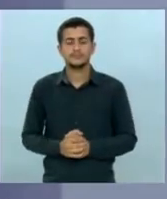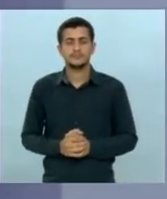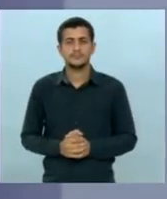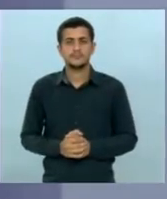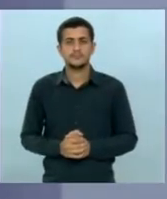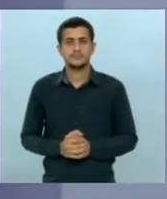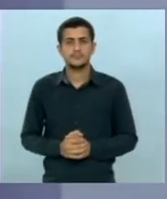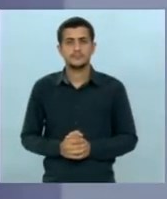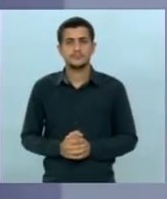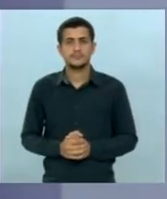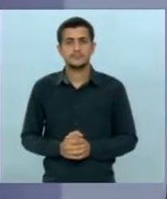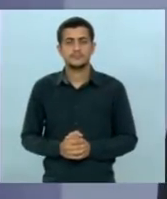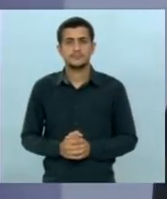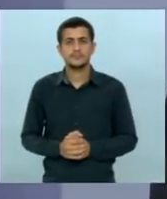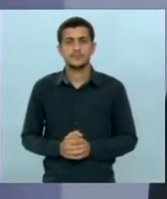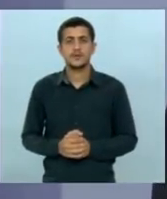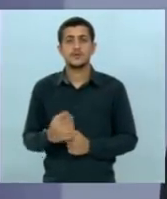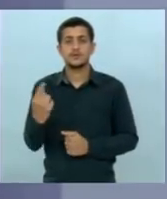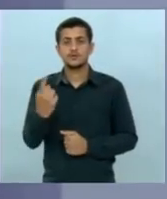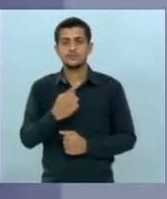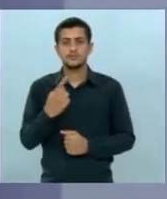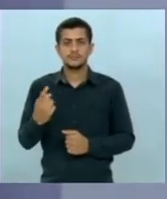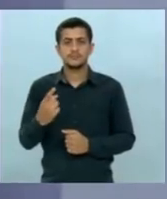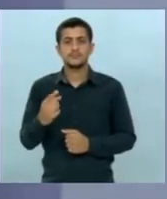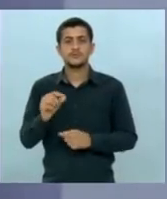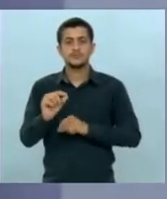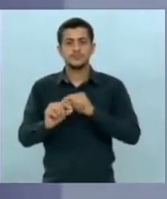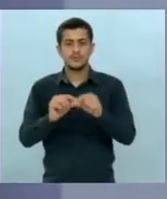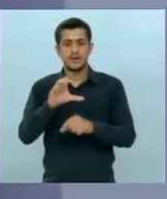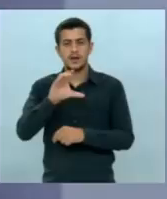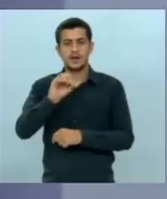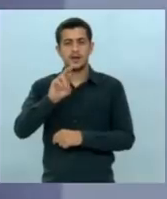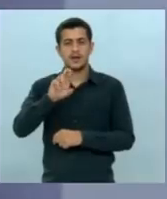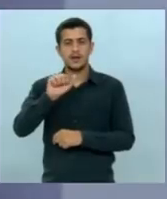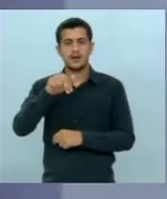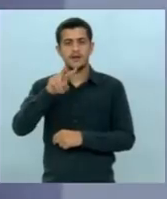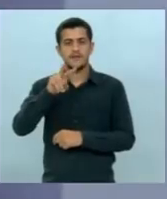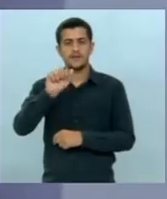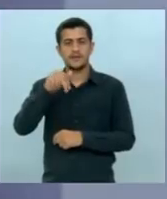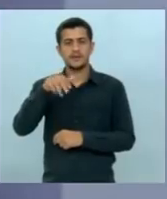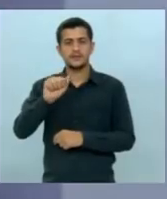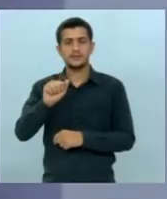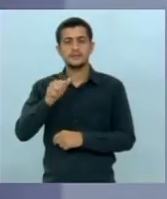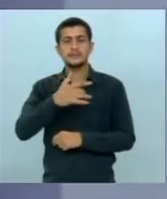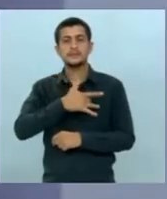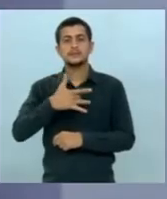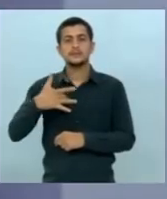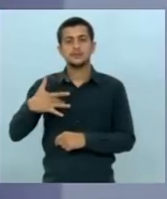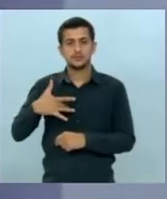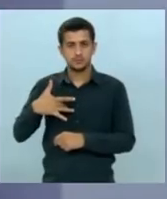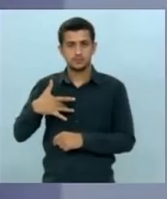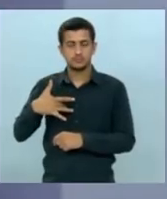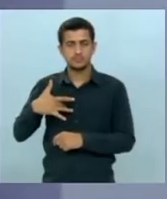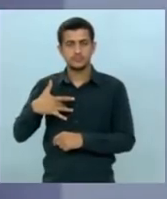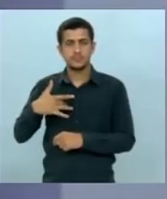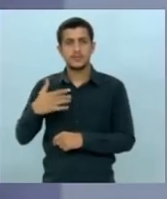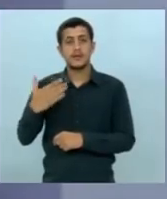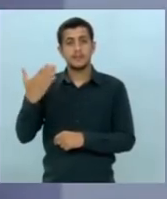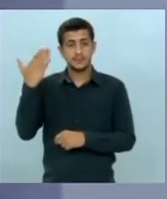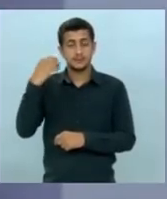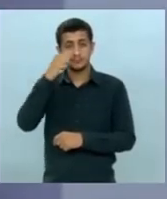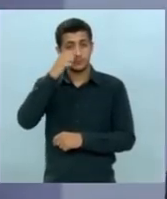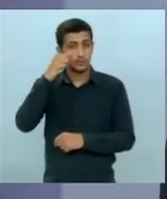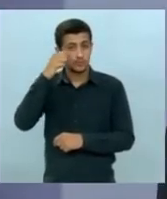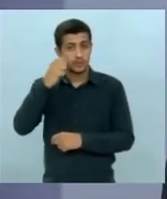candidato nós temos um programa que chama Caravana da Saúde herdamos do governo anterior do ex-governador André que lhe